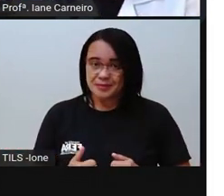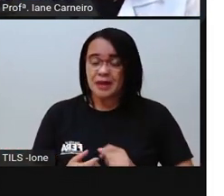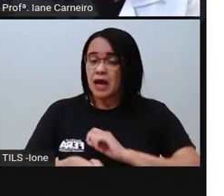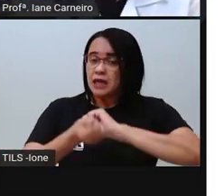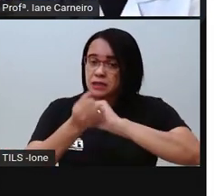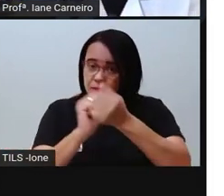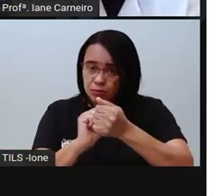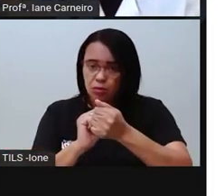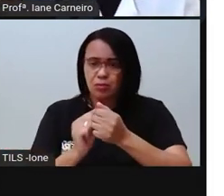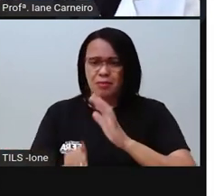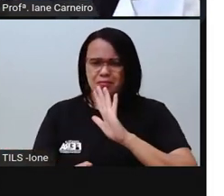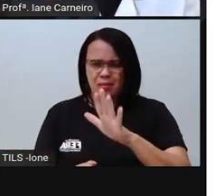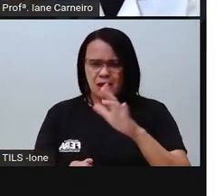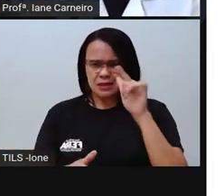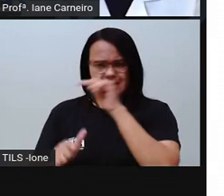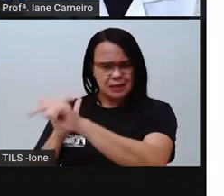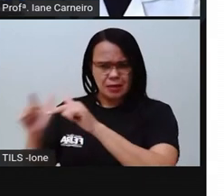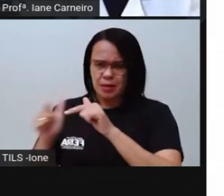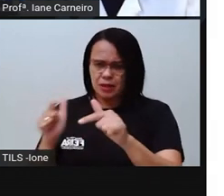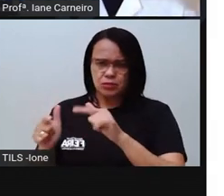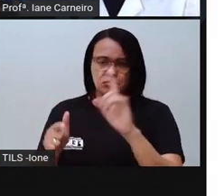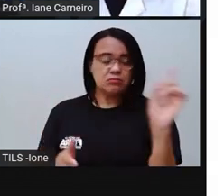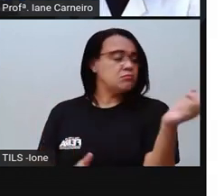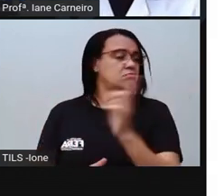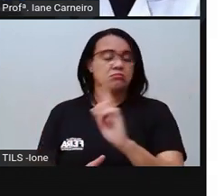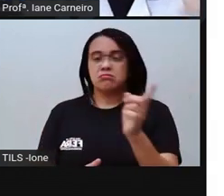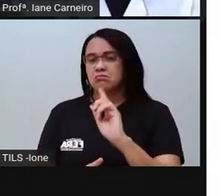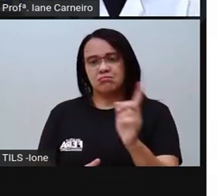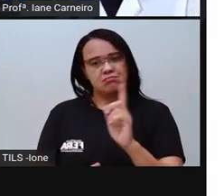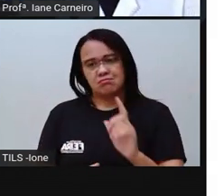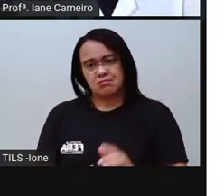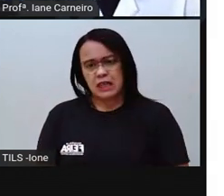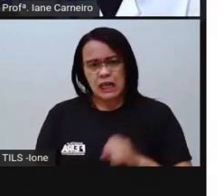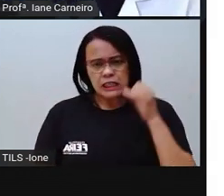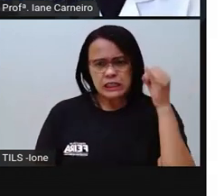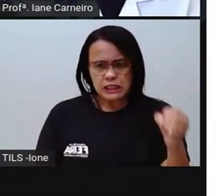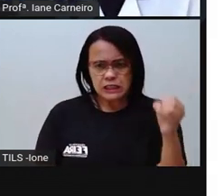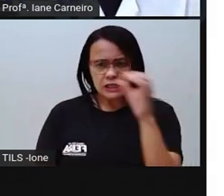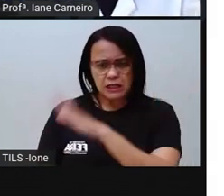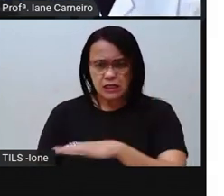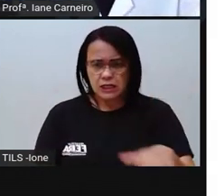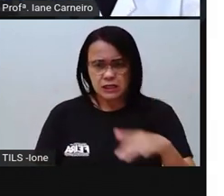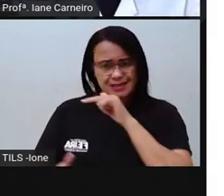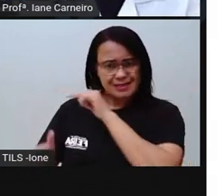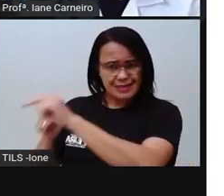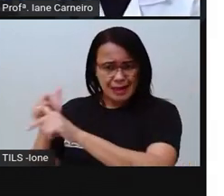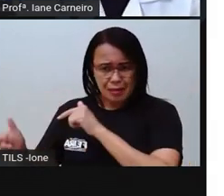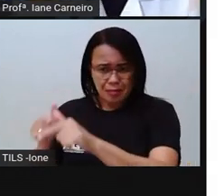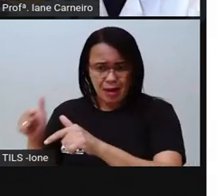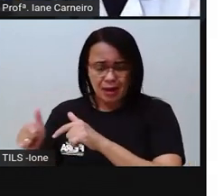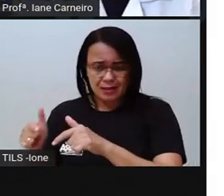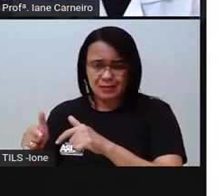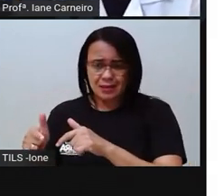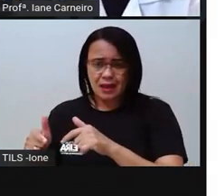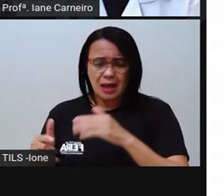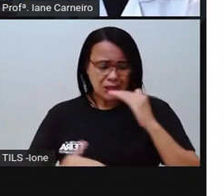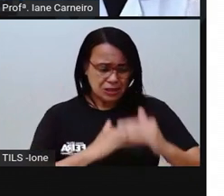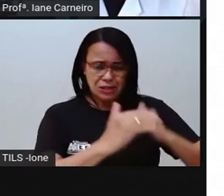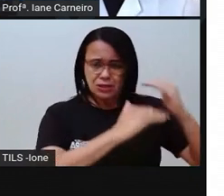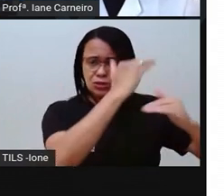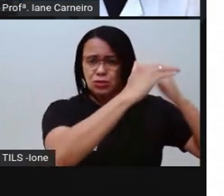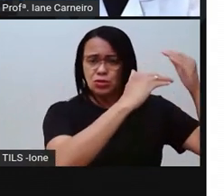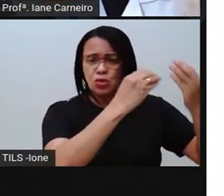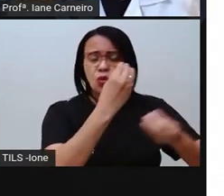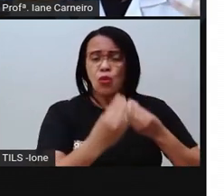da criança. Quando a criança está trabalhando, ela está deixando de se desenvolver, deixando de brincar, de explorar outras